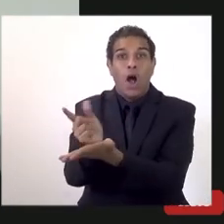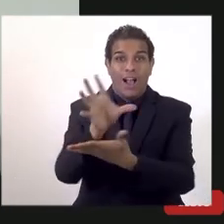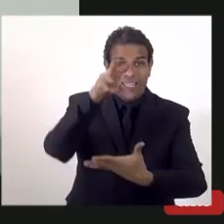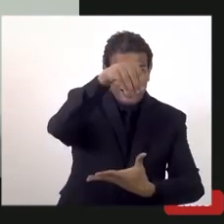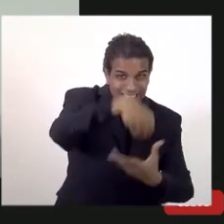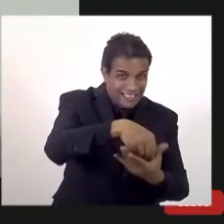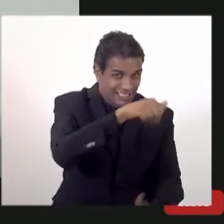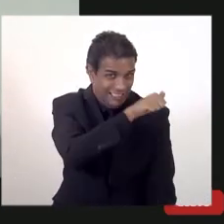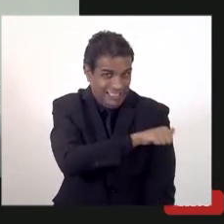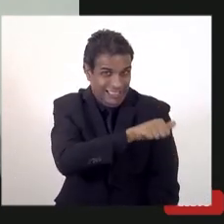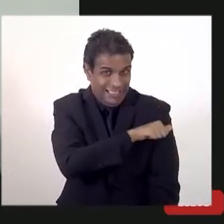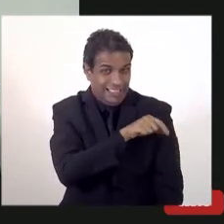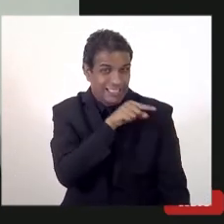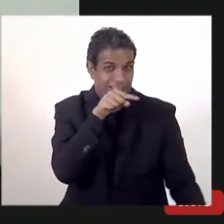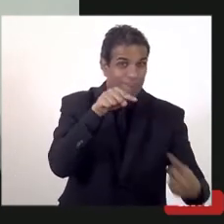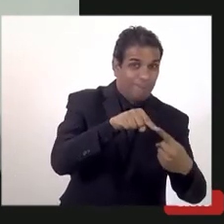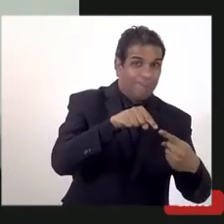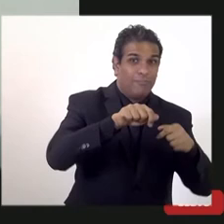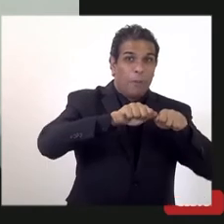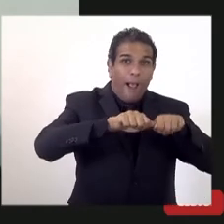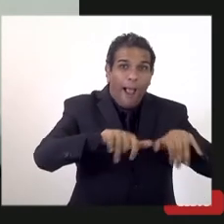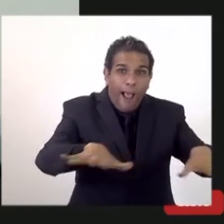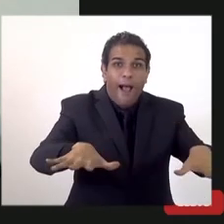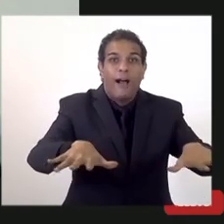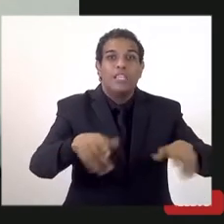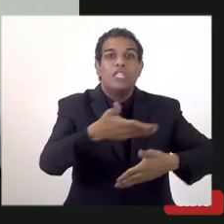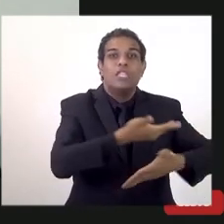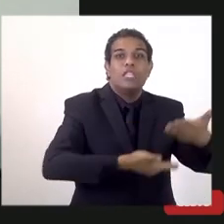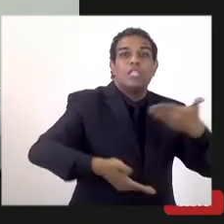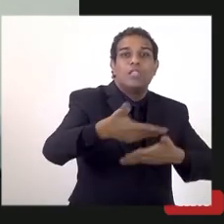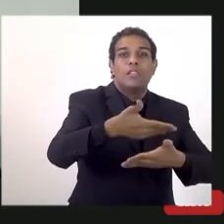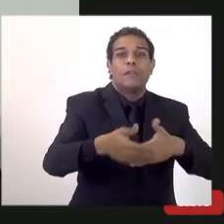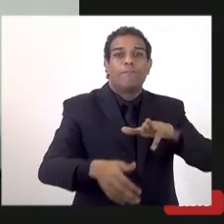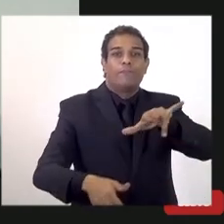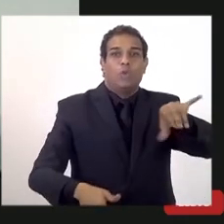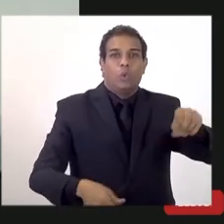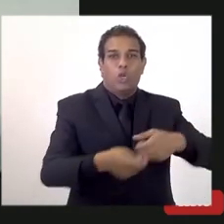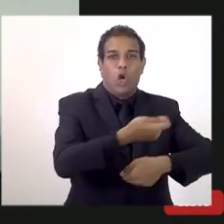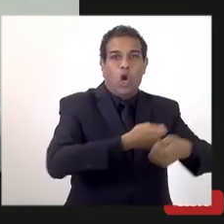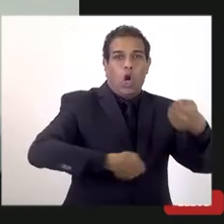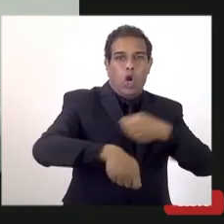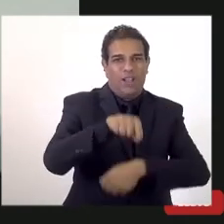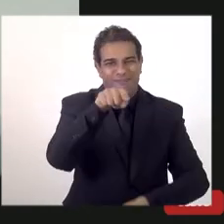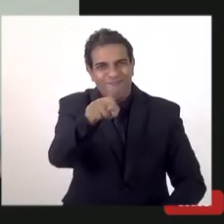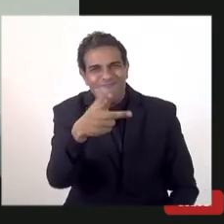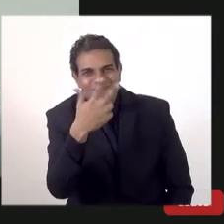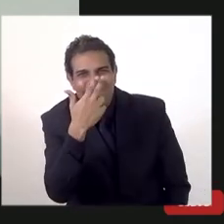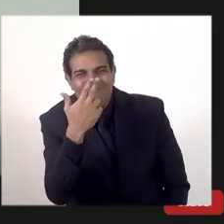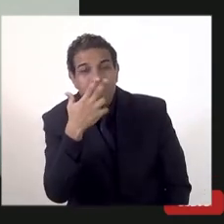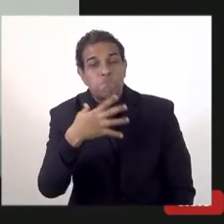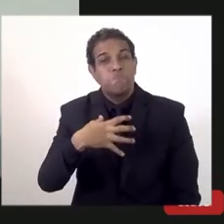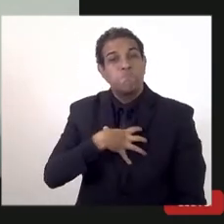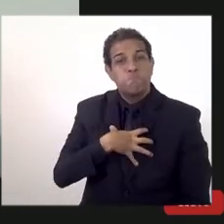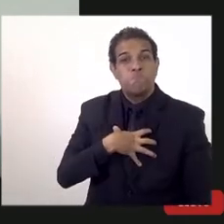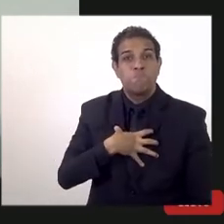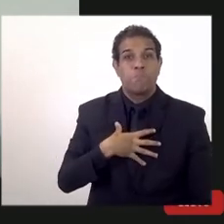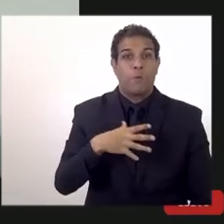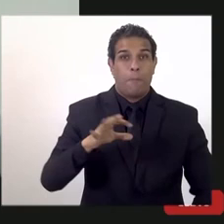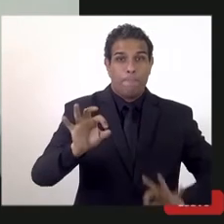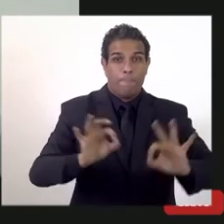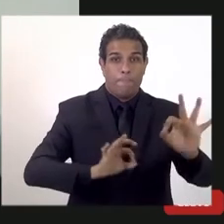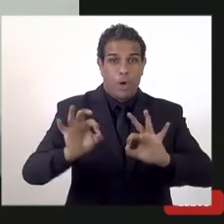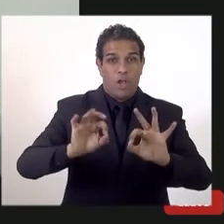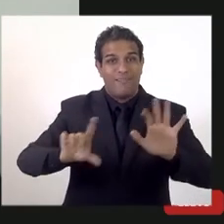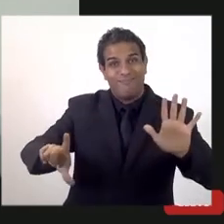partir daí um fornecedor de outros estados. E com relação a isso, me parece que no projeto de lei